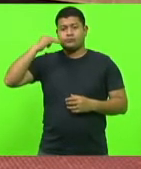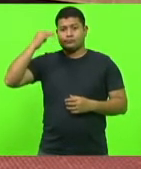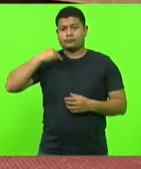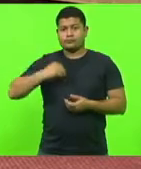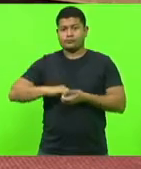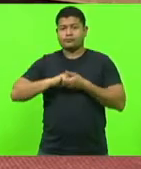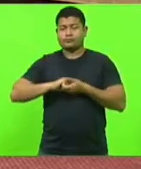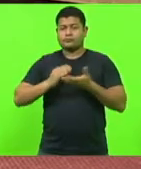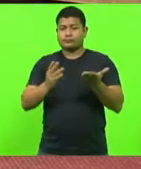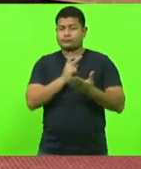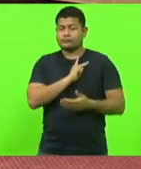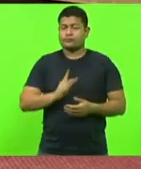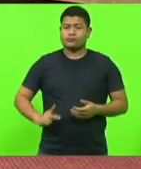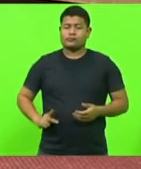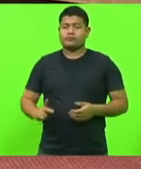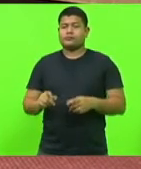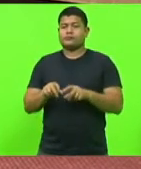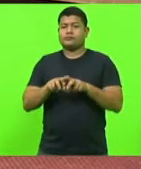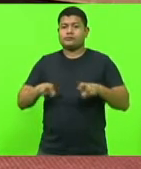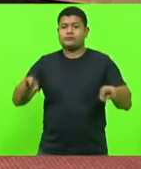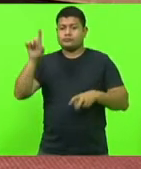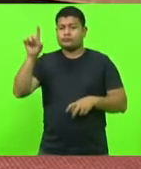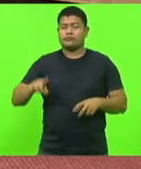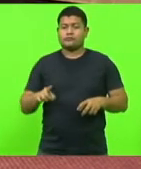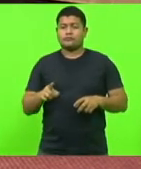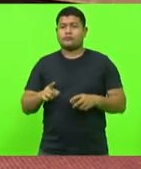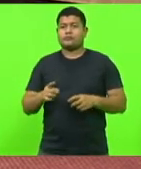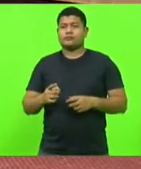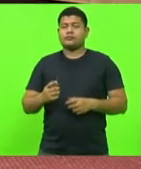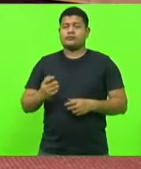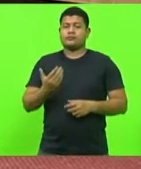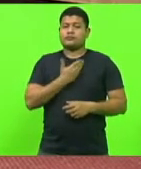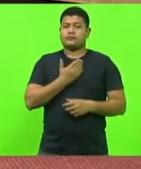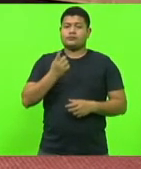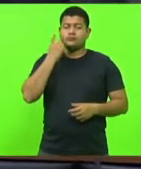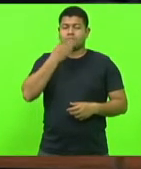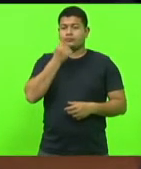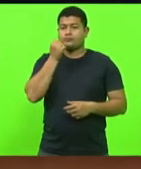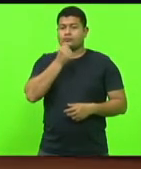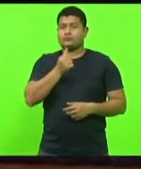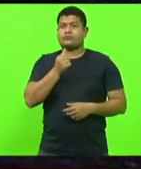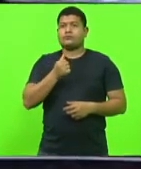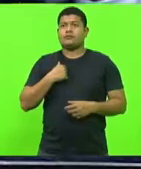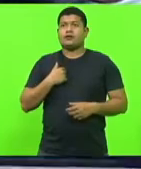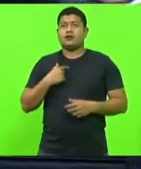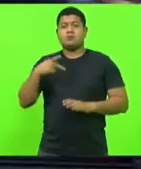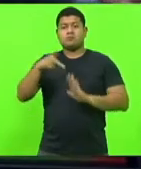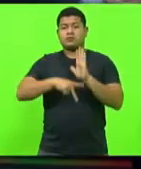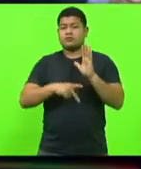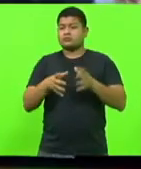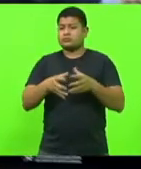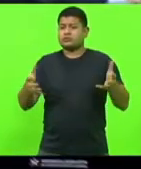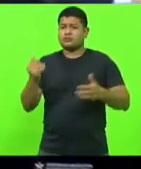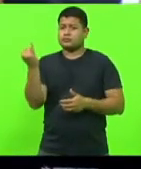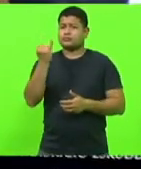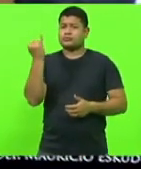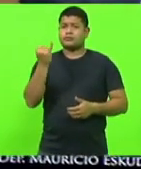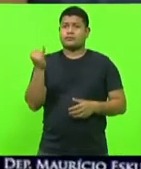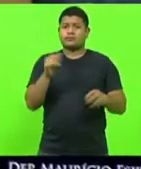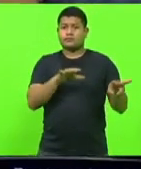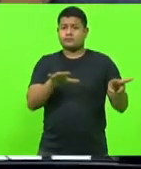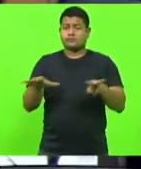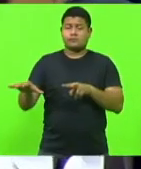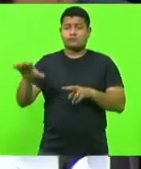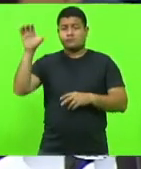cumprimento a vossa excelência, a mesa diretora, os nobres colegas deputados, projeto de grande importância sobre uma semana de